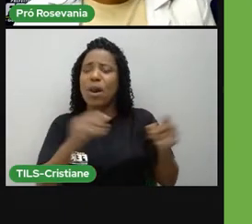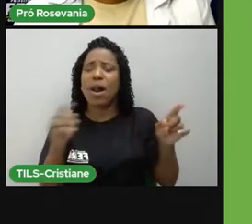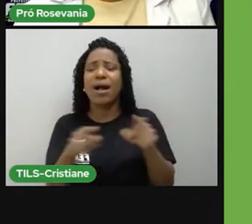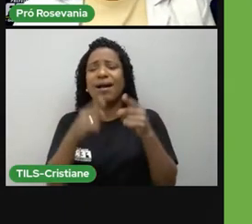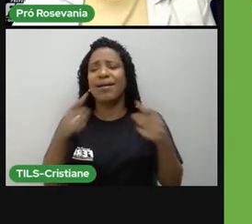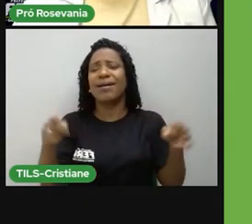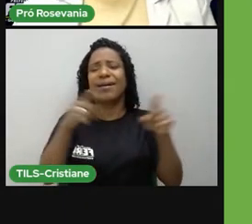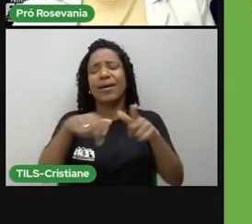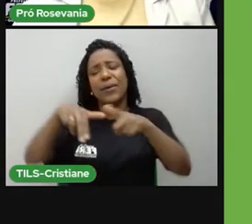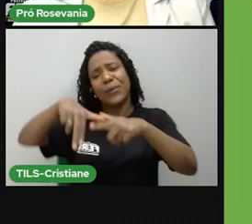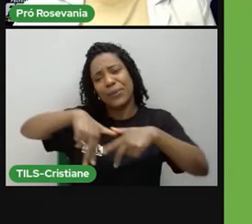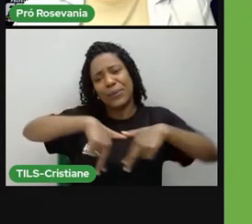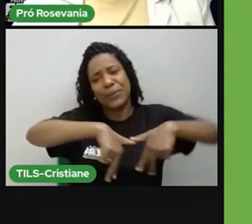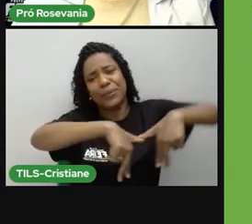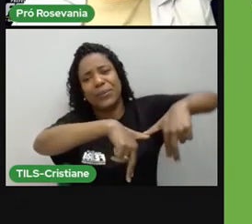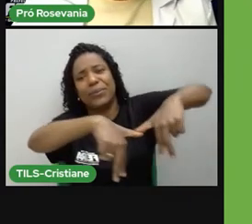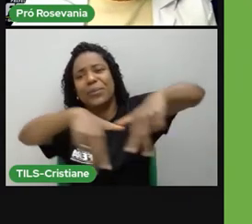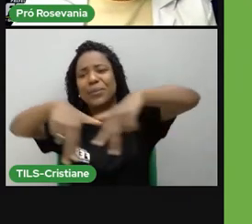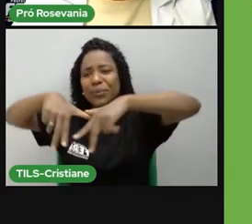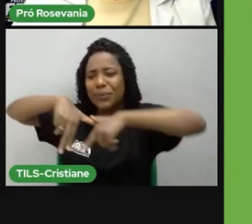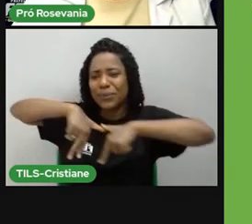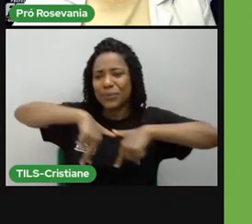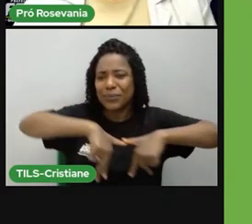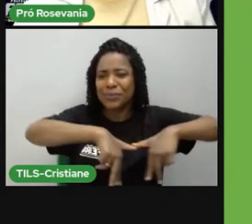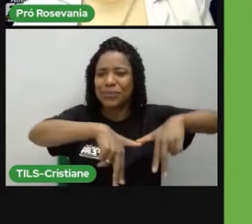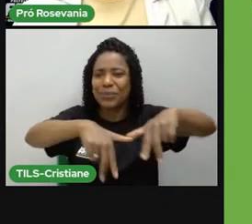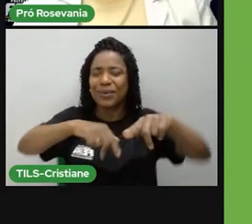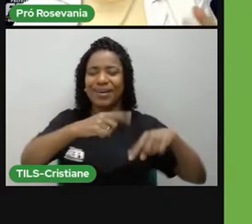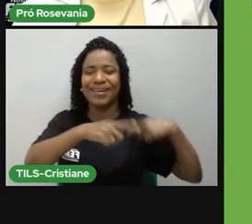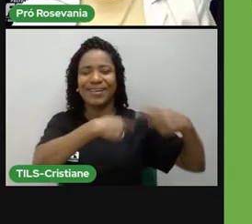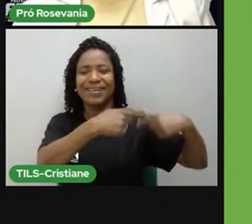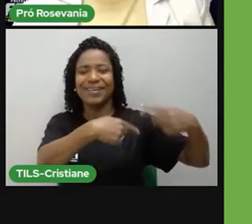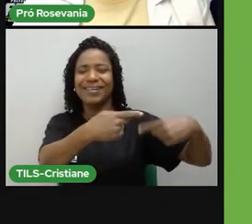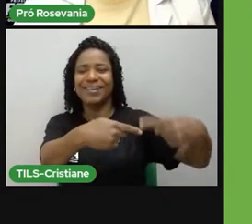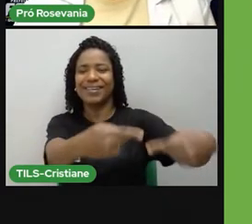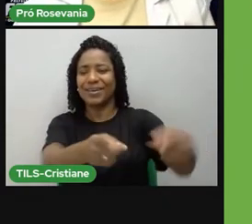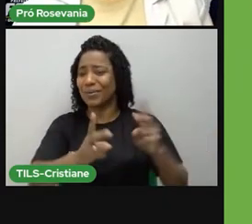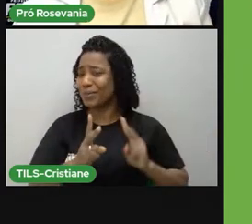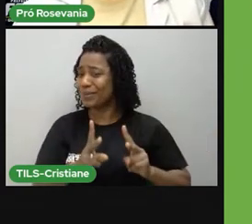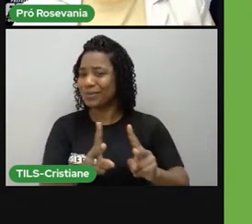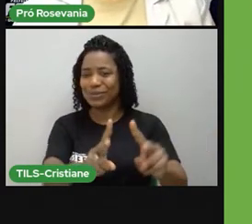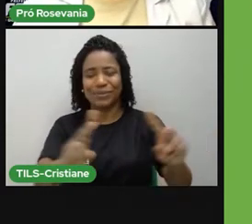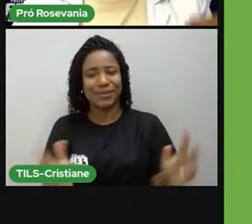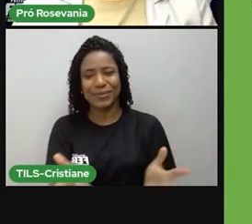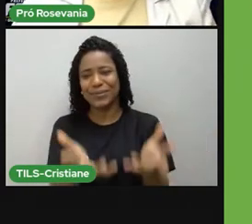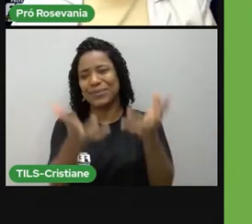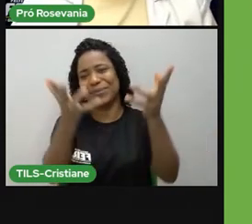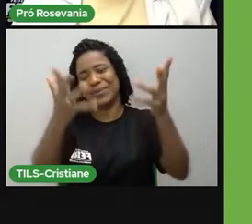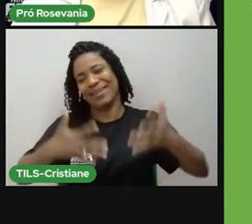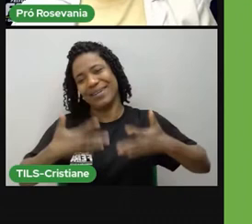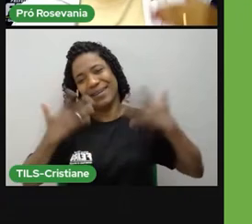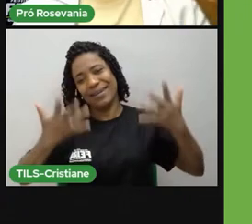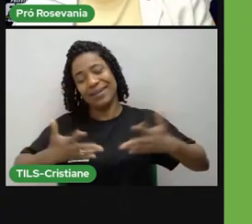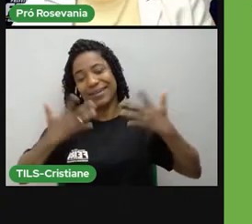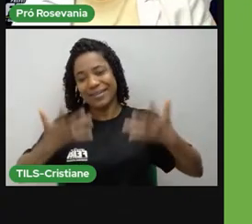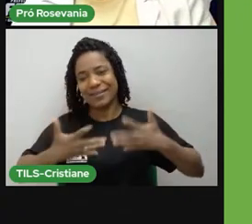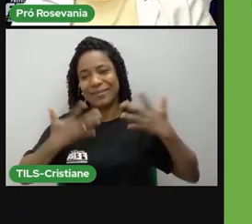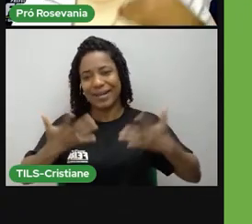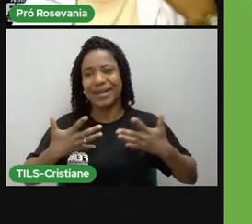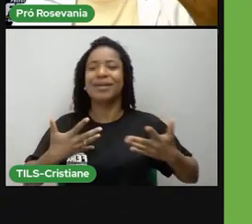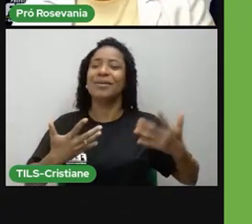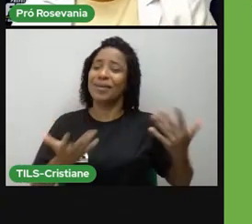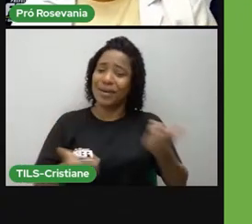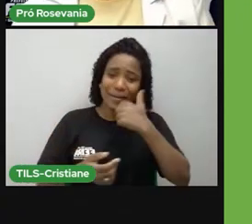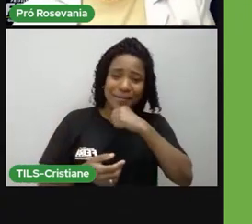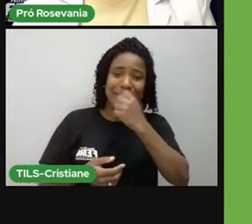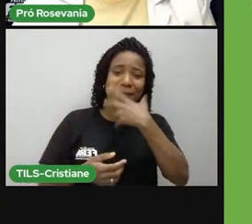aquelas mesmas cantigas, e continuam aquele mesmo encanto, aquela mesma energia, né, que a gente fazia, e que os nossos filhos vão